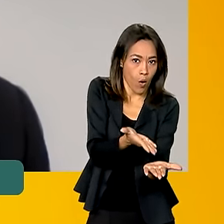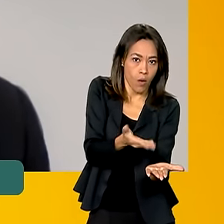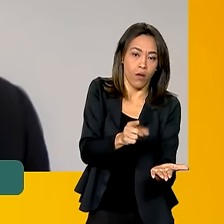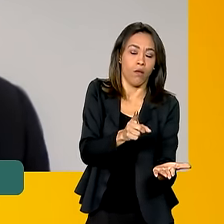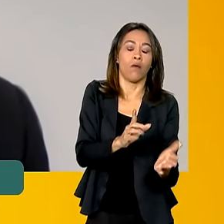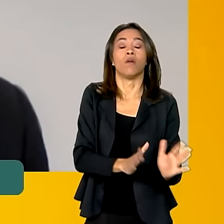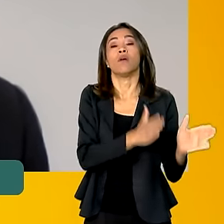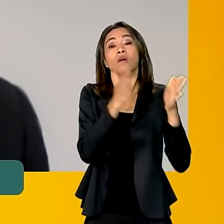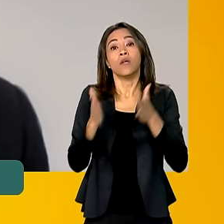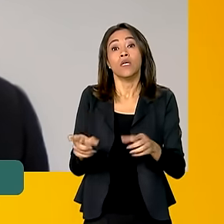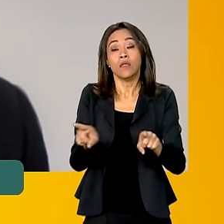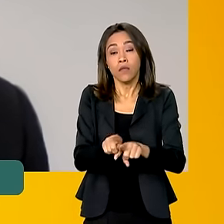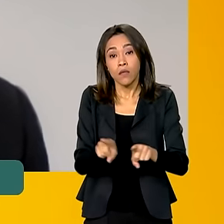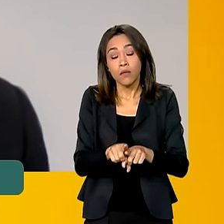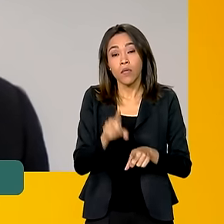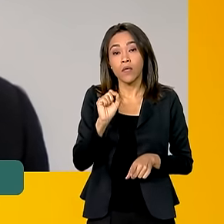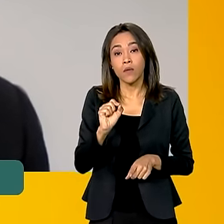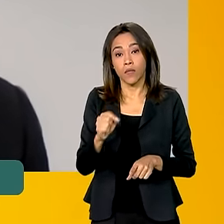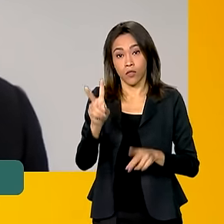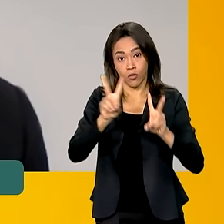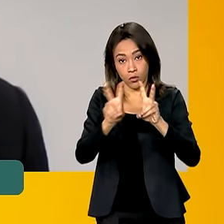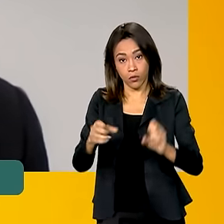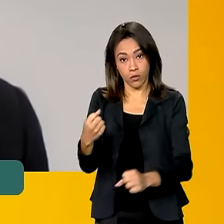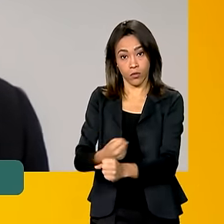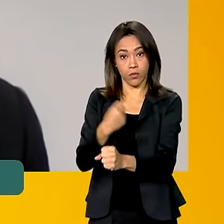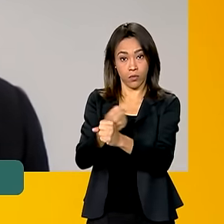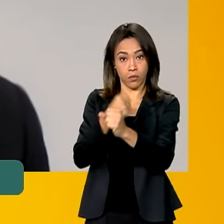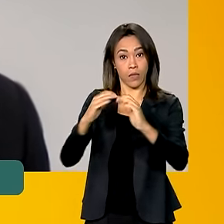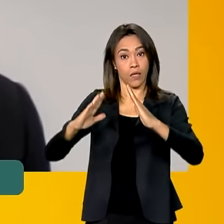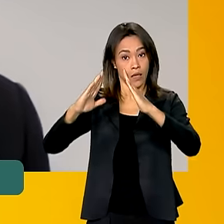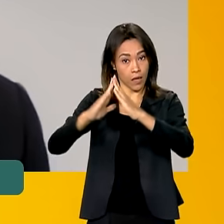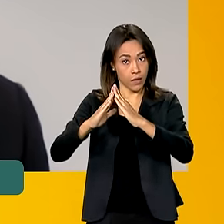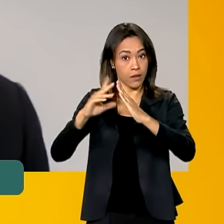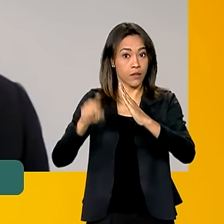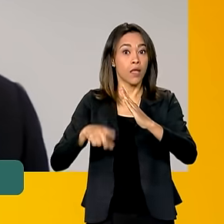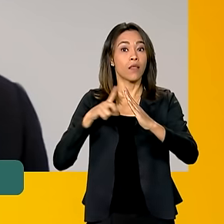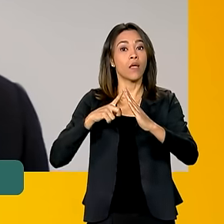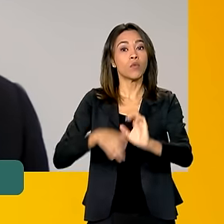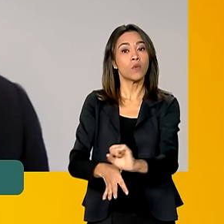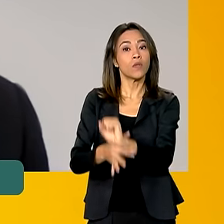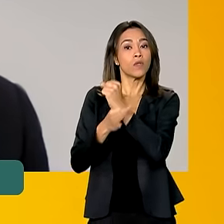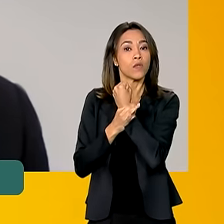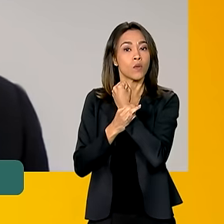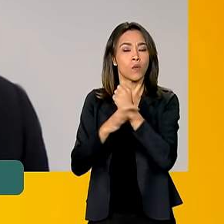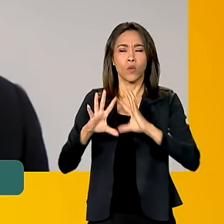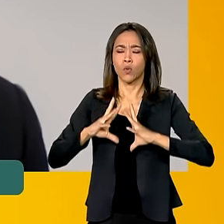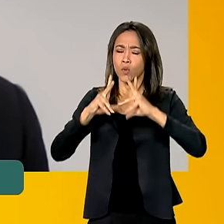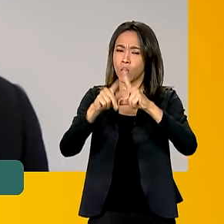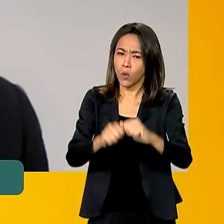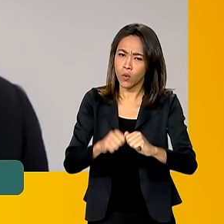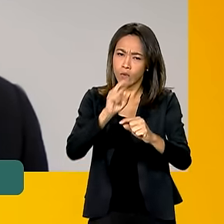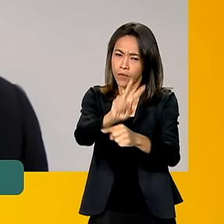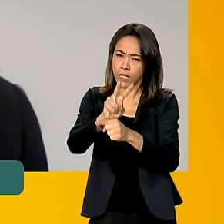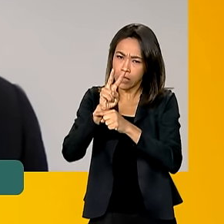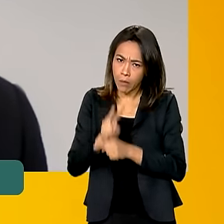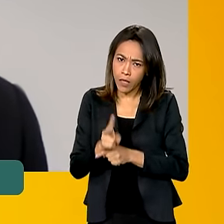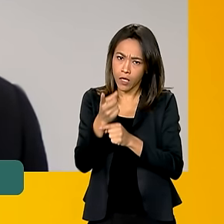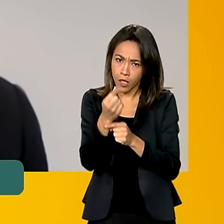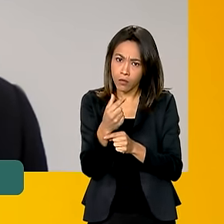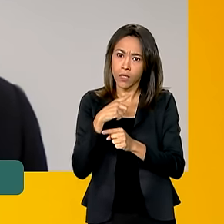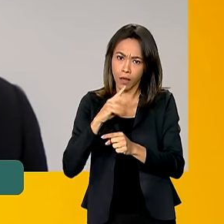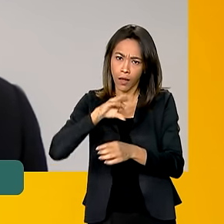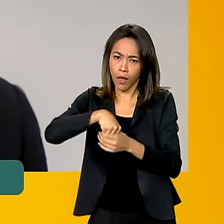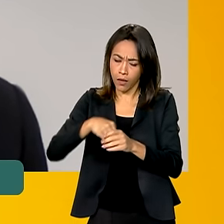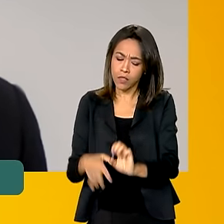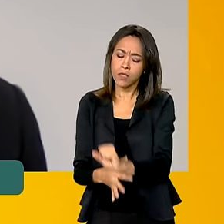mesmo movimento da habitação, nós temos os seguros. Todos os financiamentos imobiliários têm o seguro obrigatório, que é de